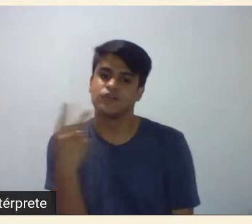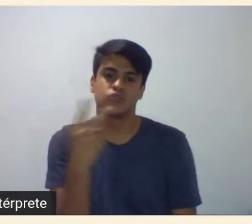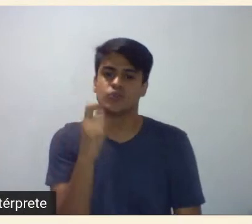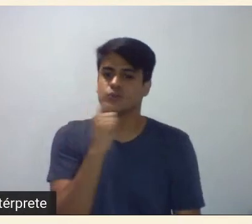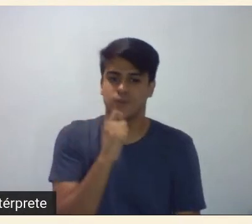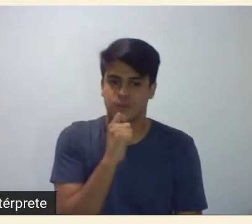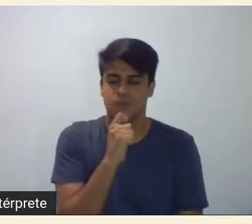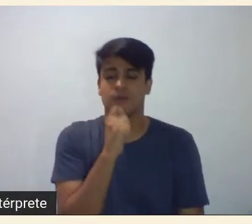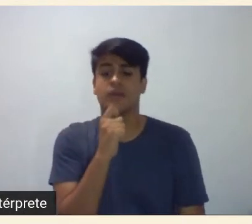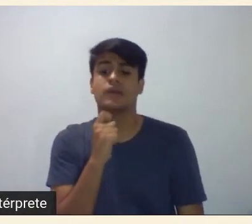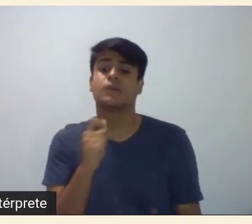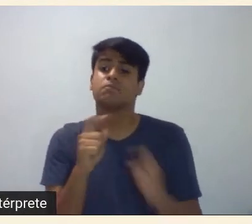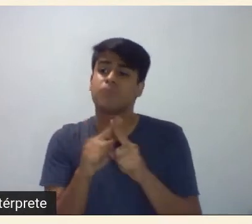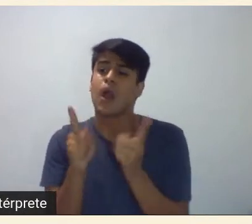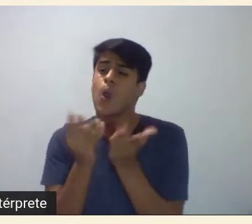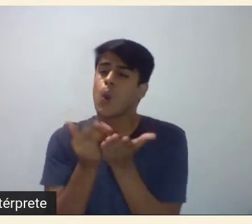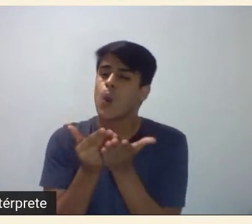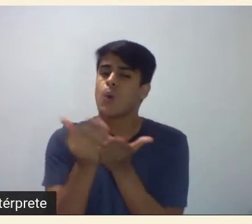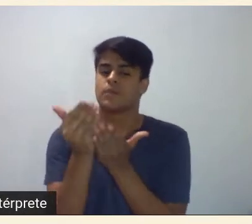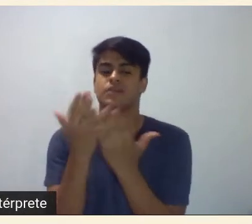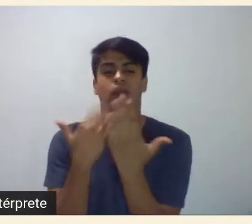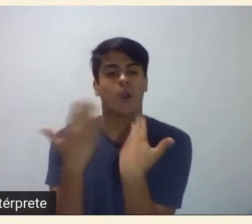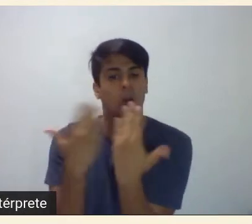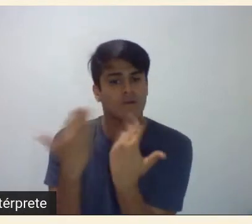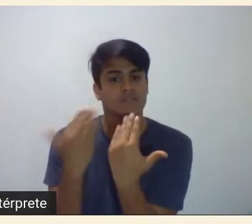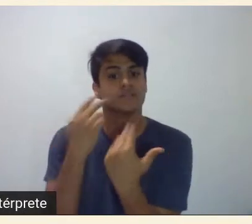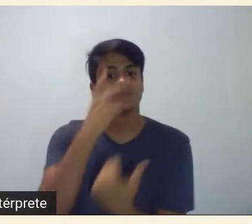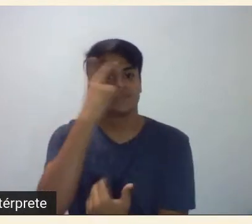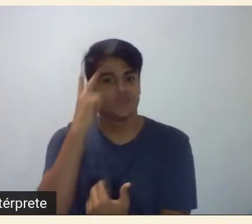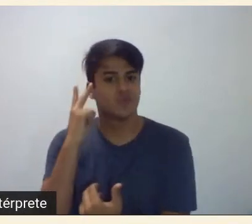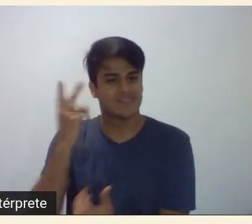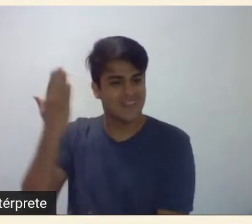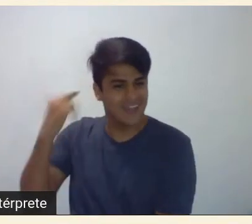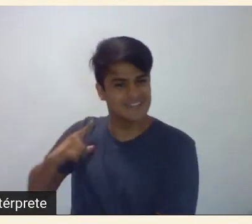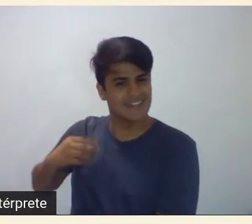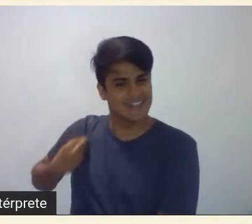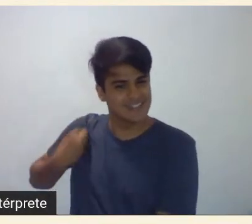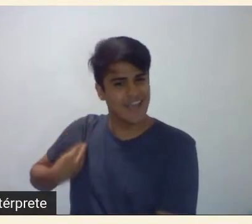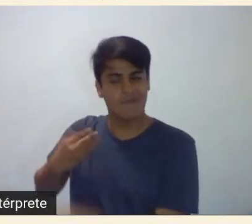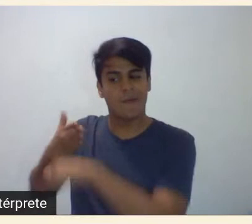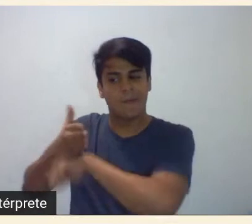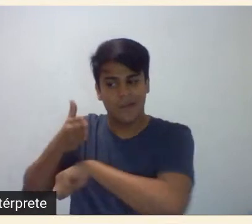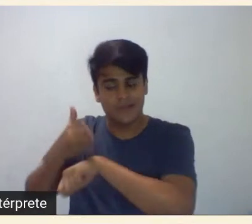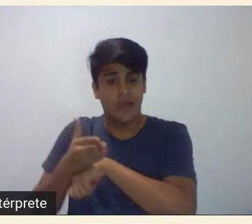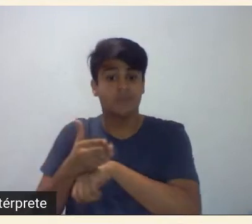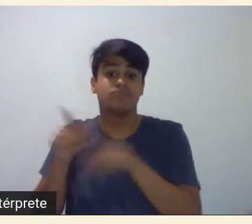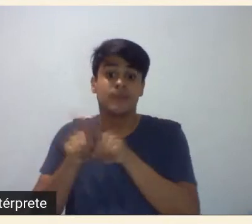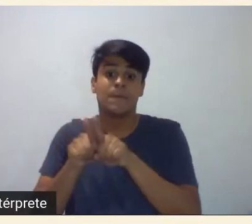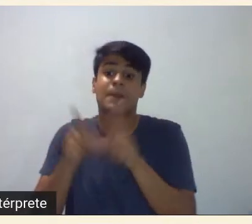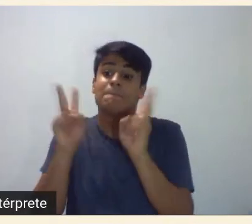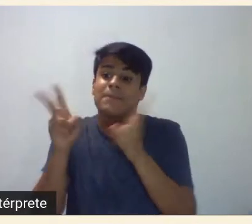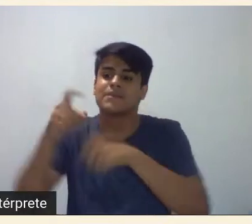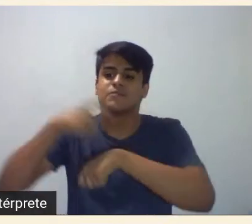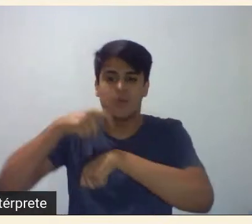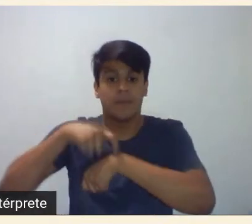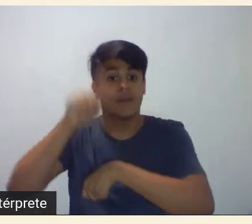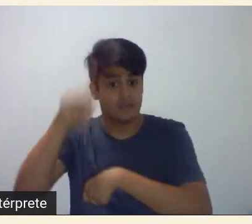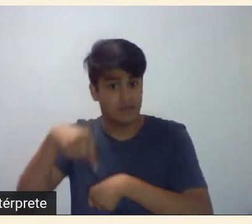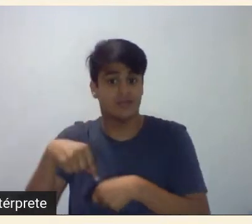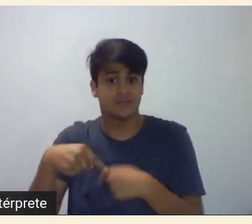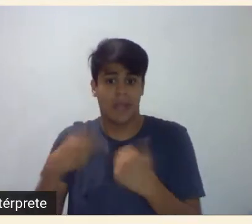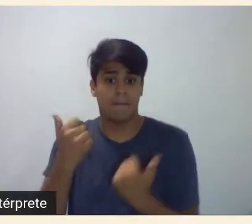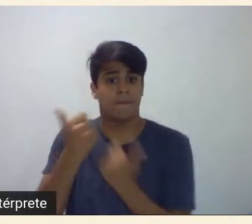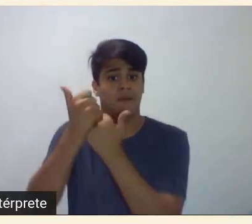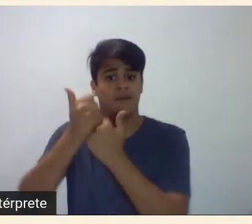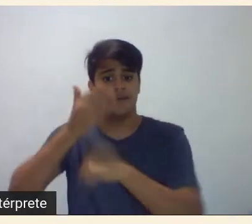comecei a conversar com as pessoas envolvidas e com os que eram modernistas na época e